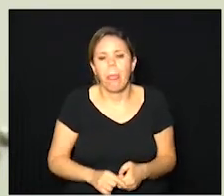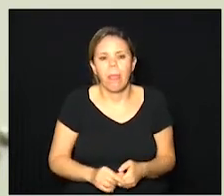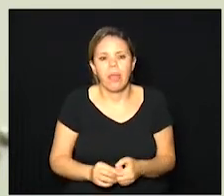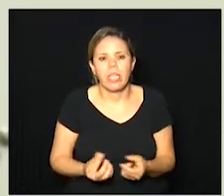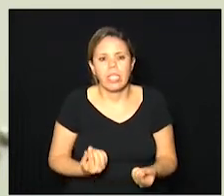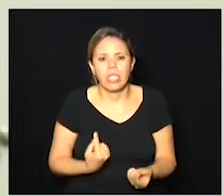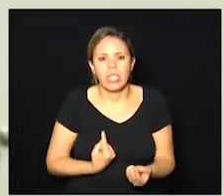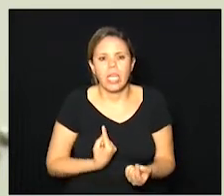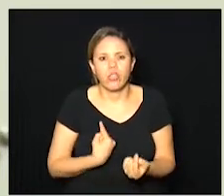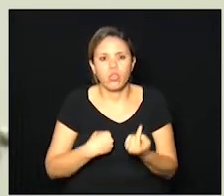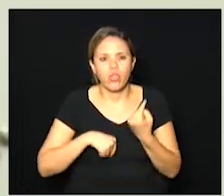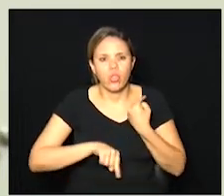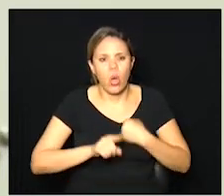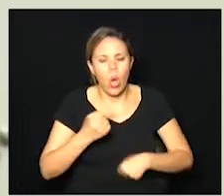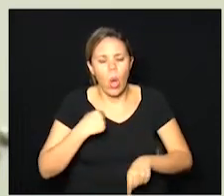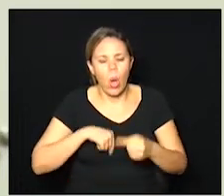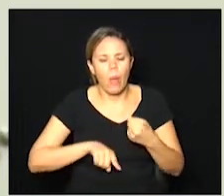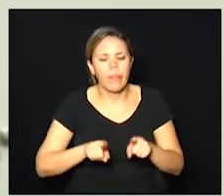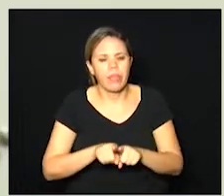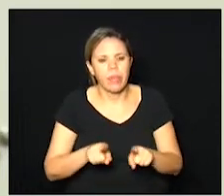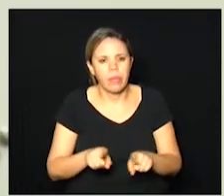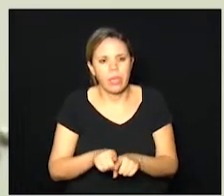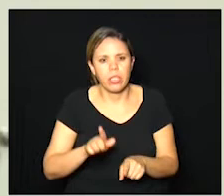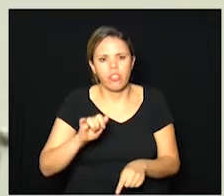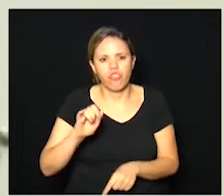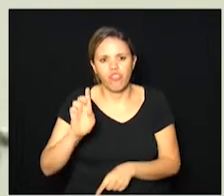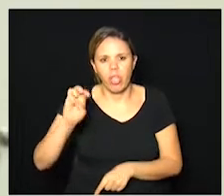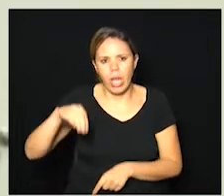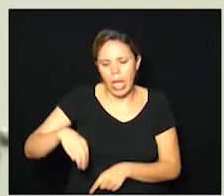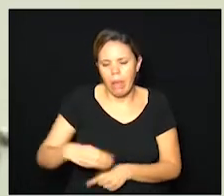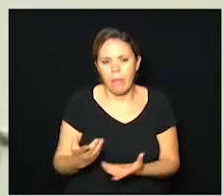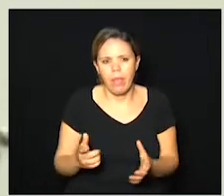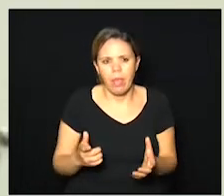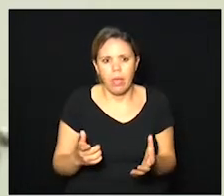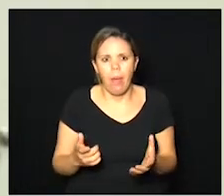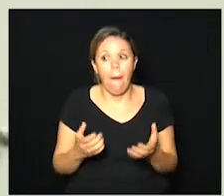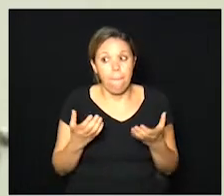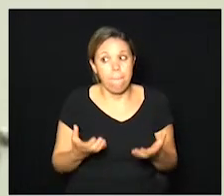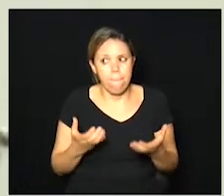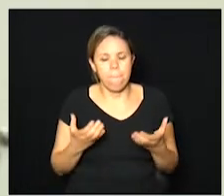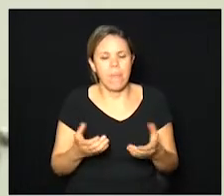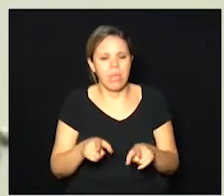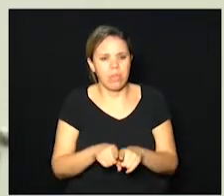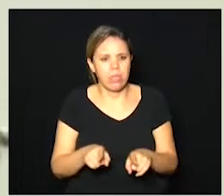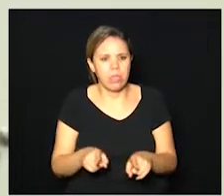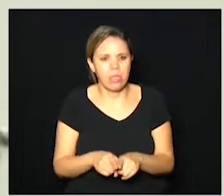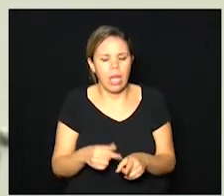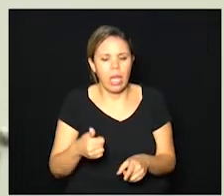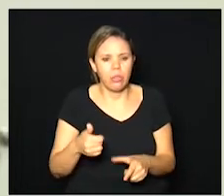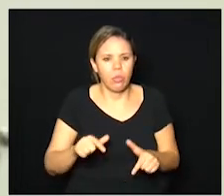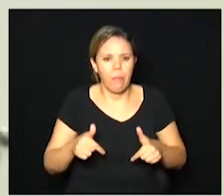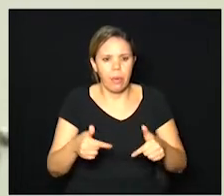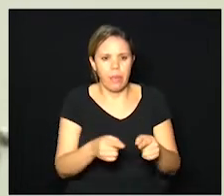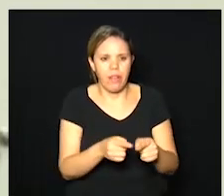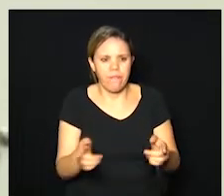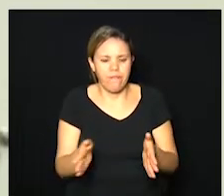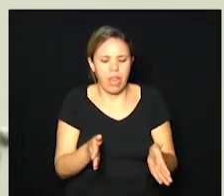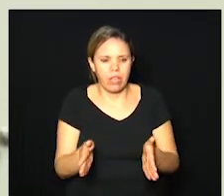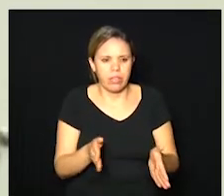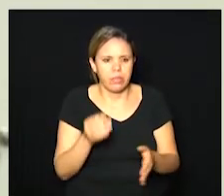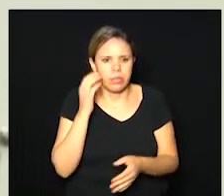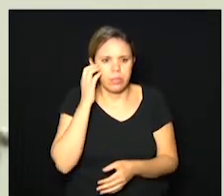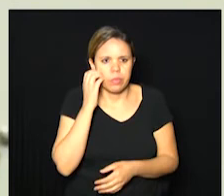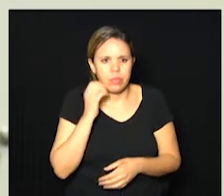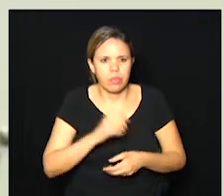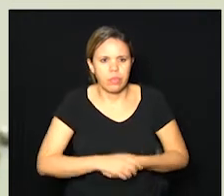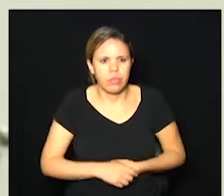IgM é um anticorpo enorme com peso molecular enorme e que atua na primeira fase é a fase